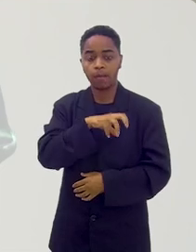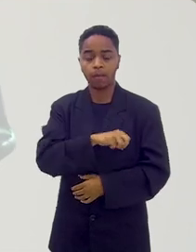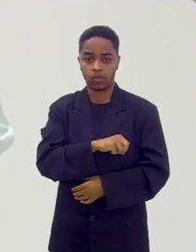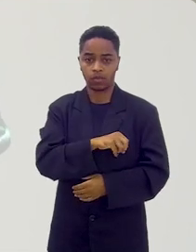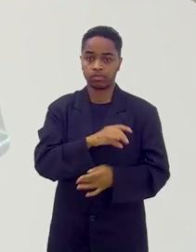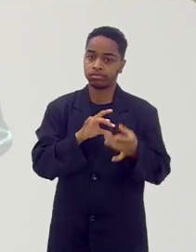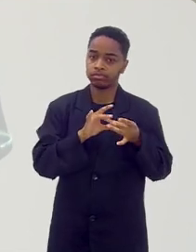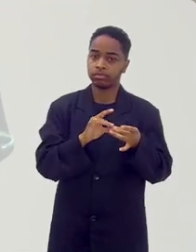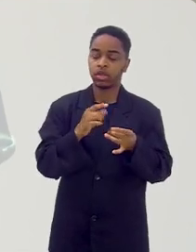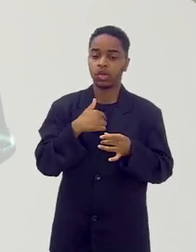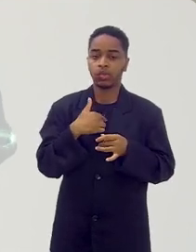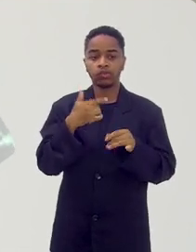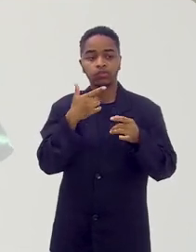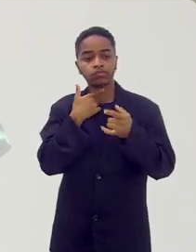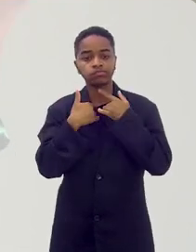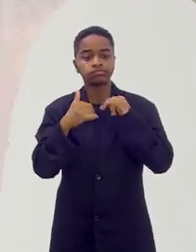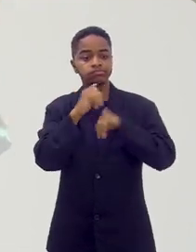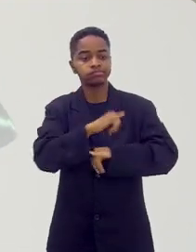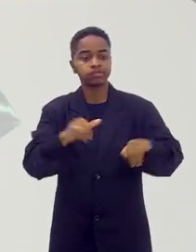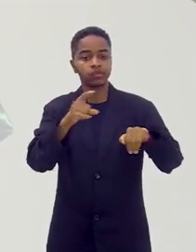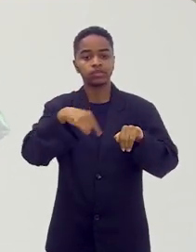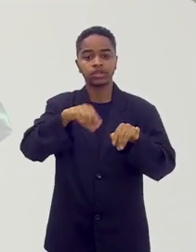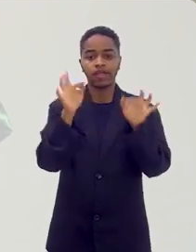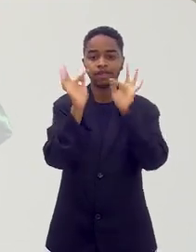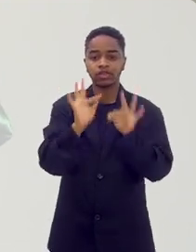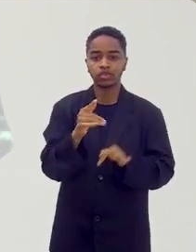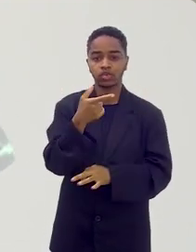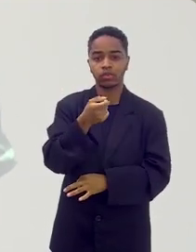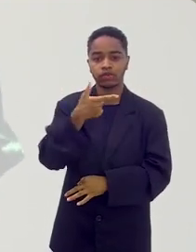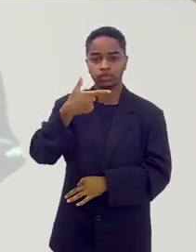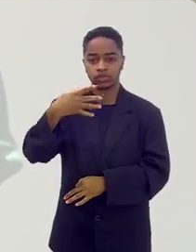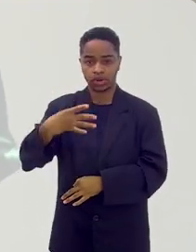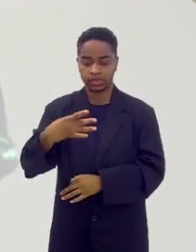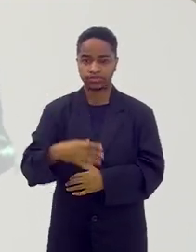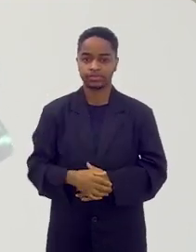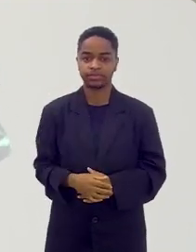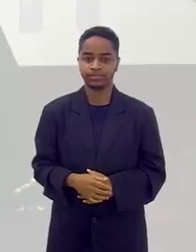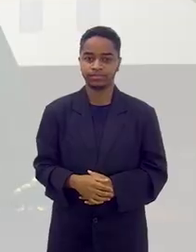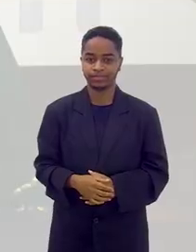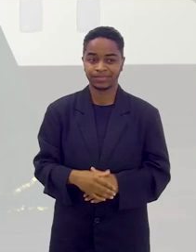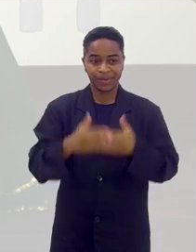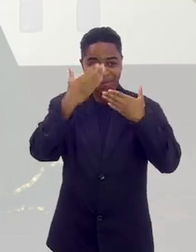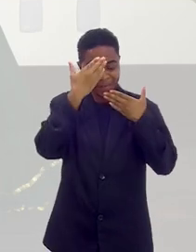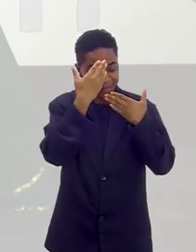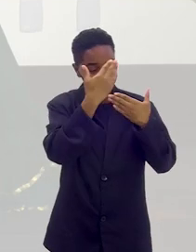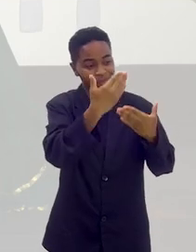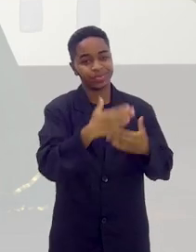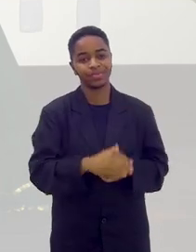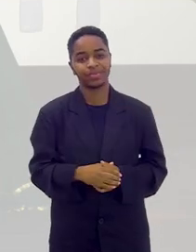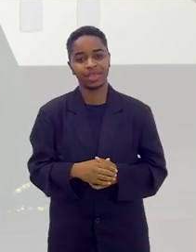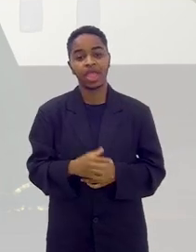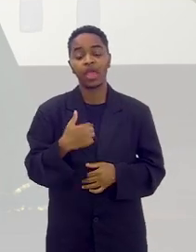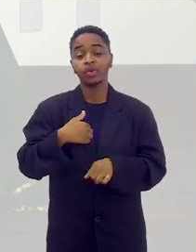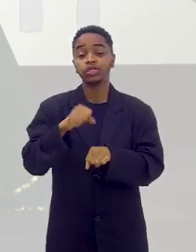no coração. É isso que eu desejo, um feliz 2024 para todos. Muito obrigada. E eu vou estar